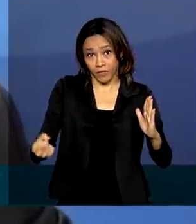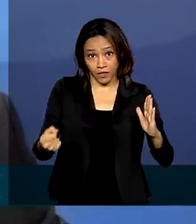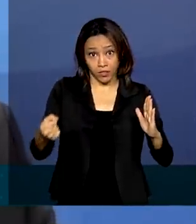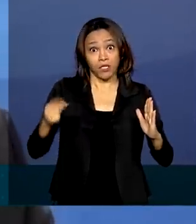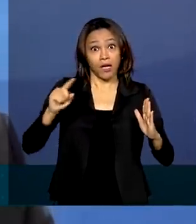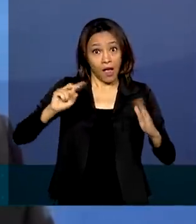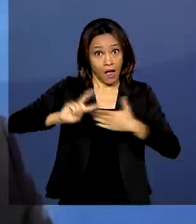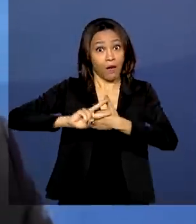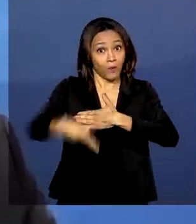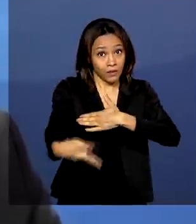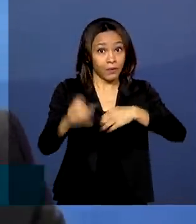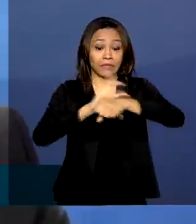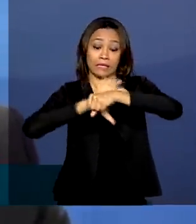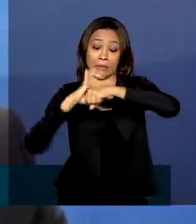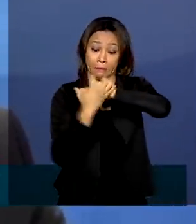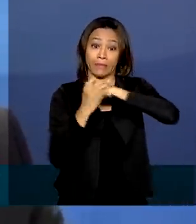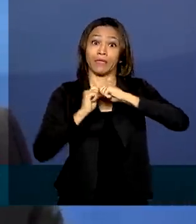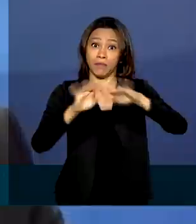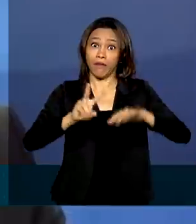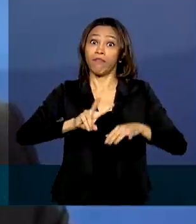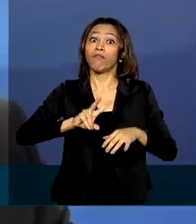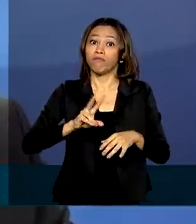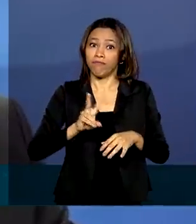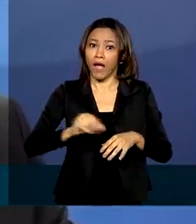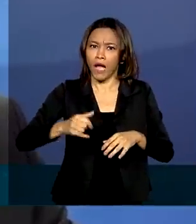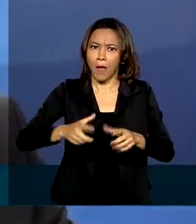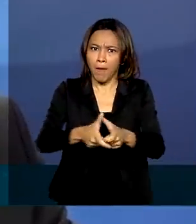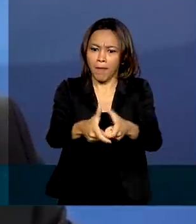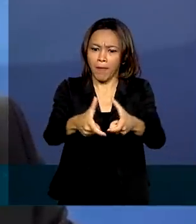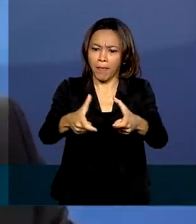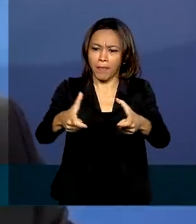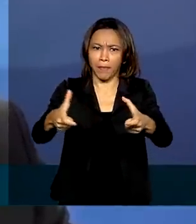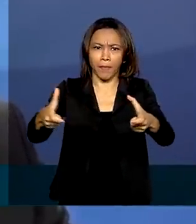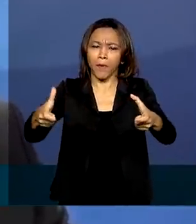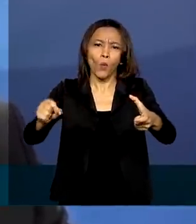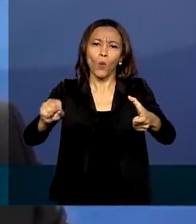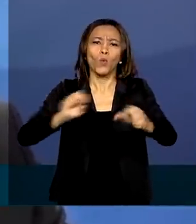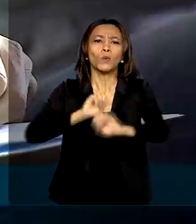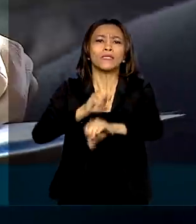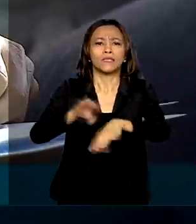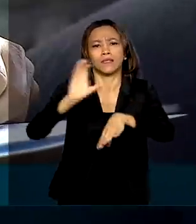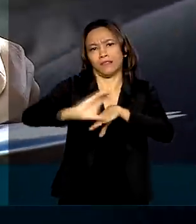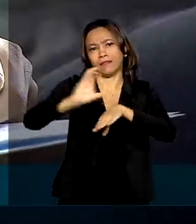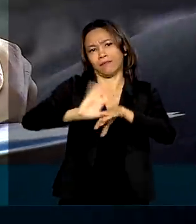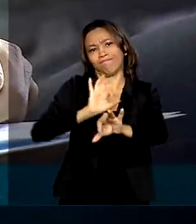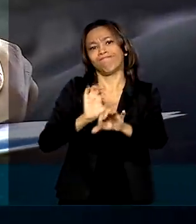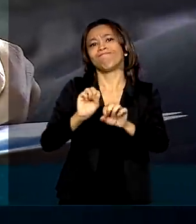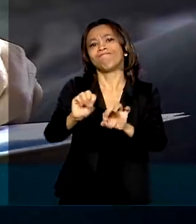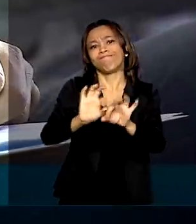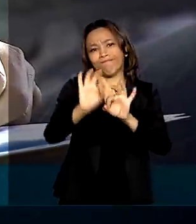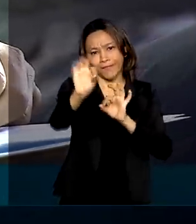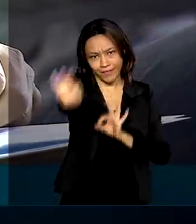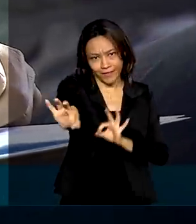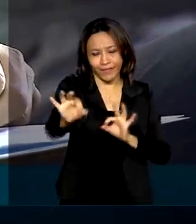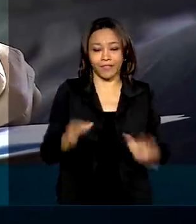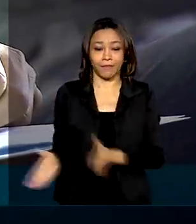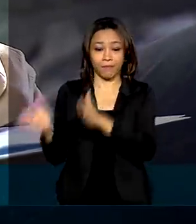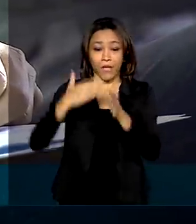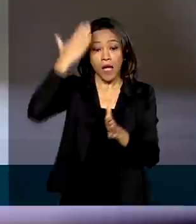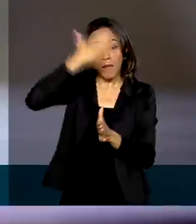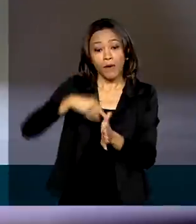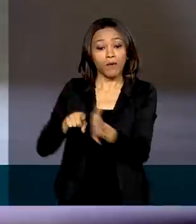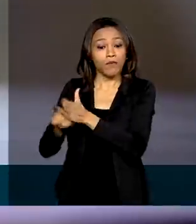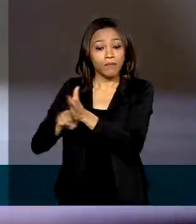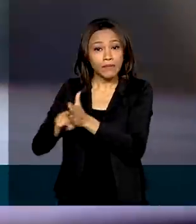acelerar essa tendência de migração para o ensino à distância, um ensino híbrido. Os dados do Censo mostram